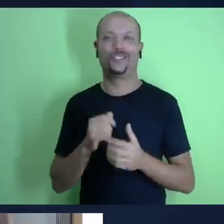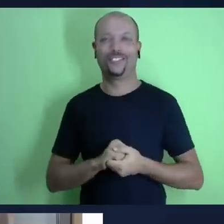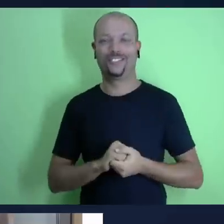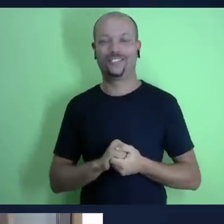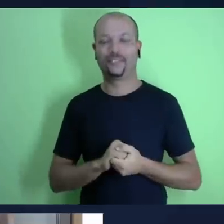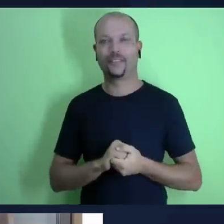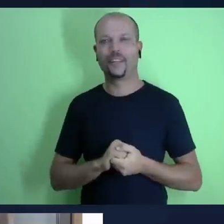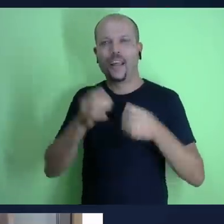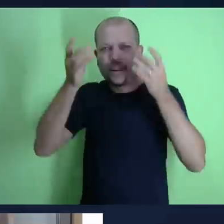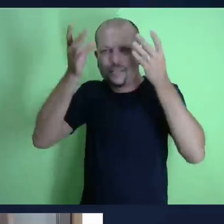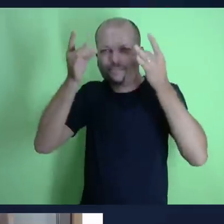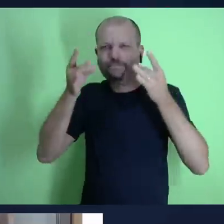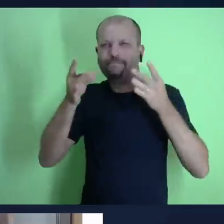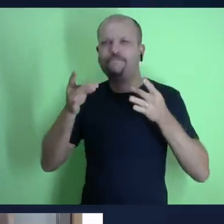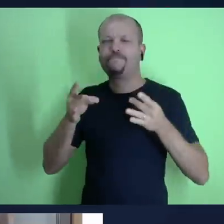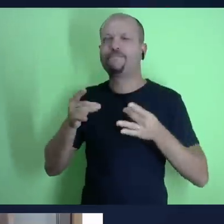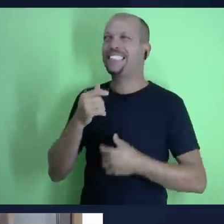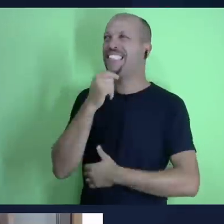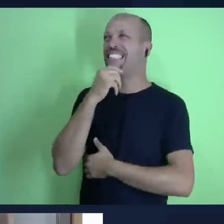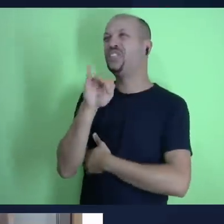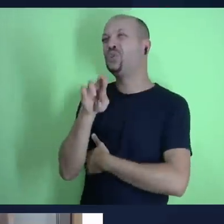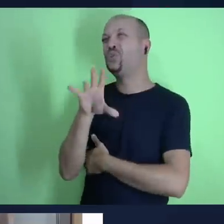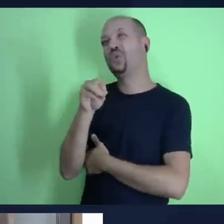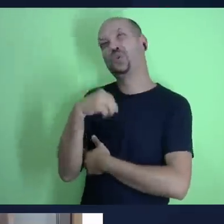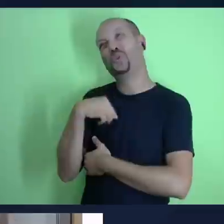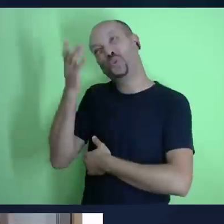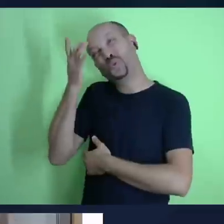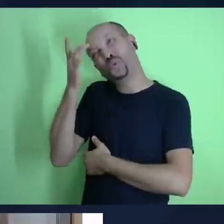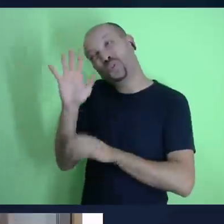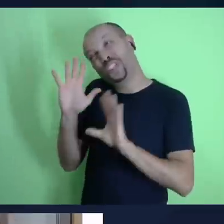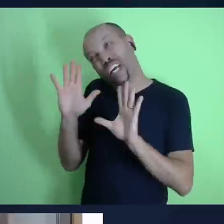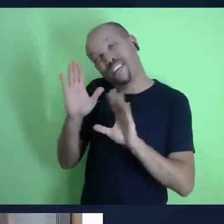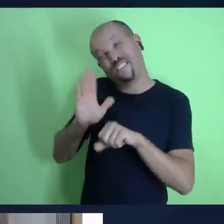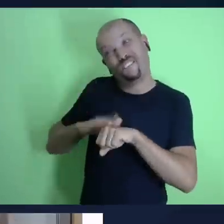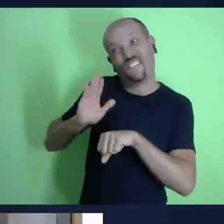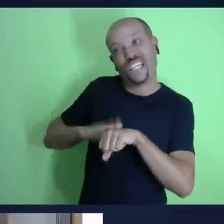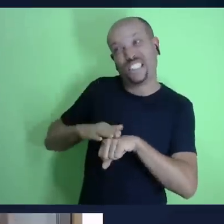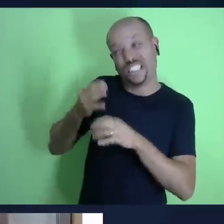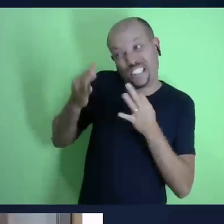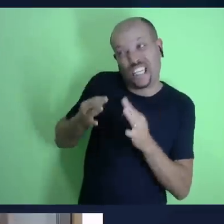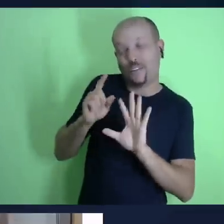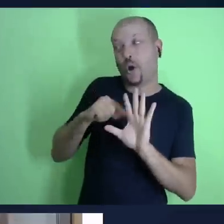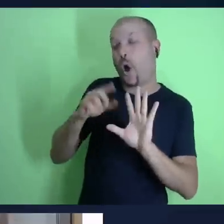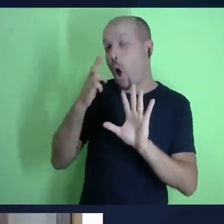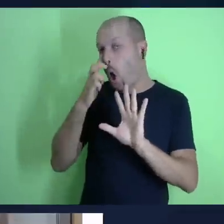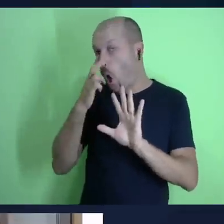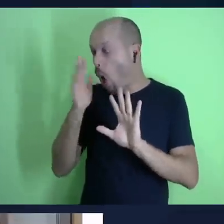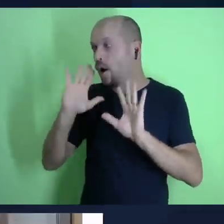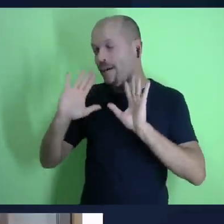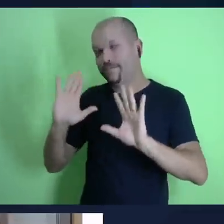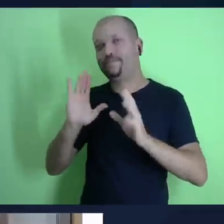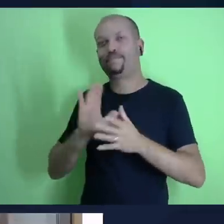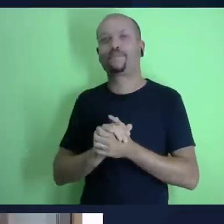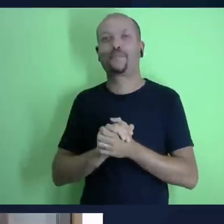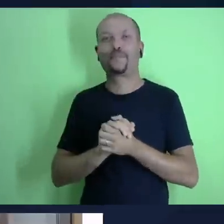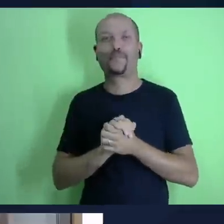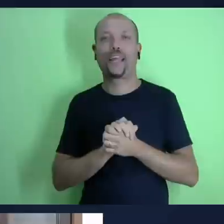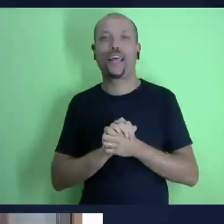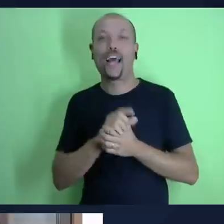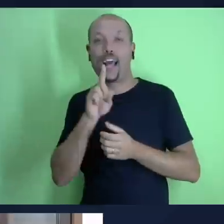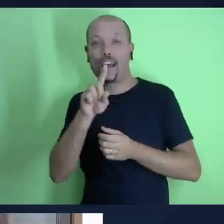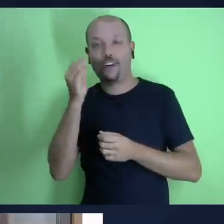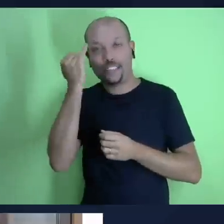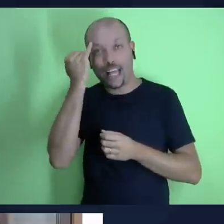em Cristo Jesus e fazer uma autodescrição pastor Júlio eu não sei se eu sei fazer direito não mas